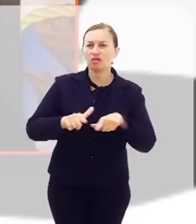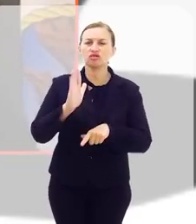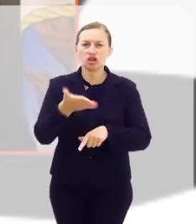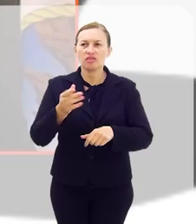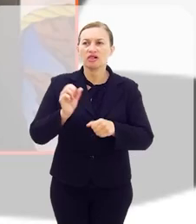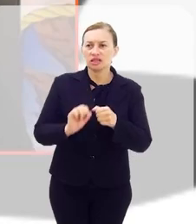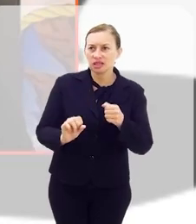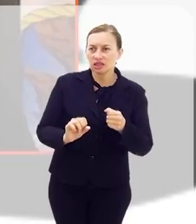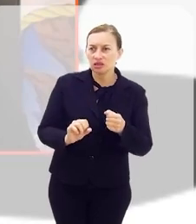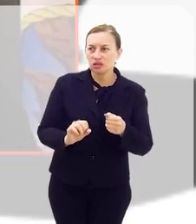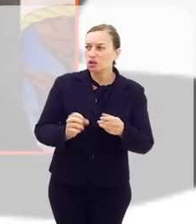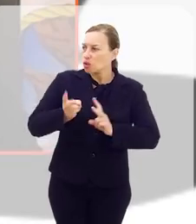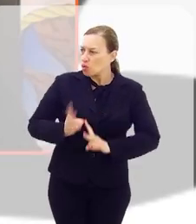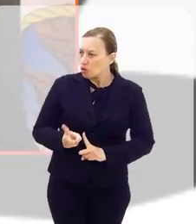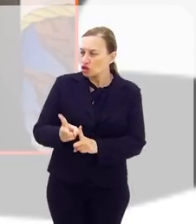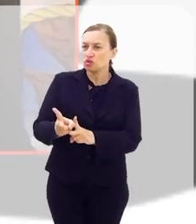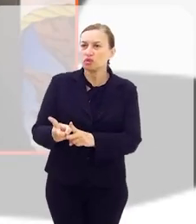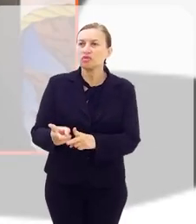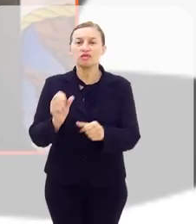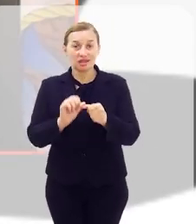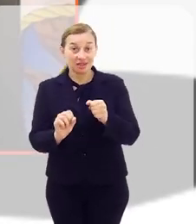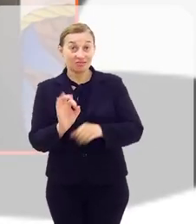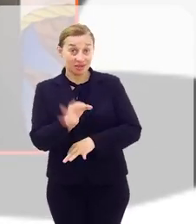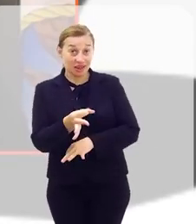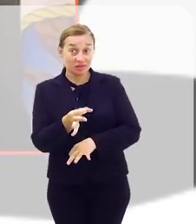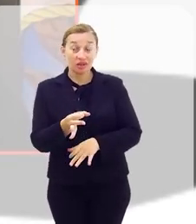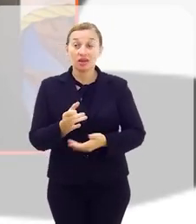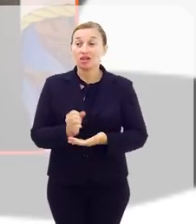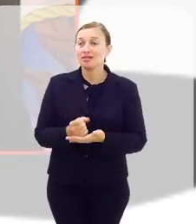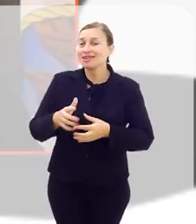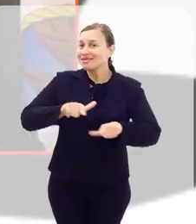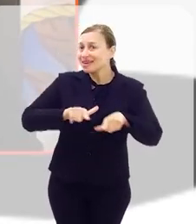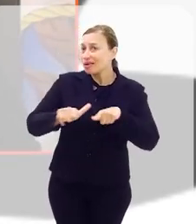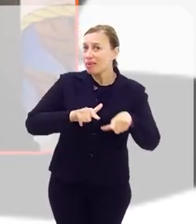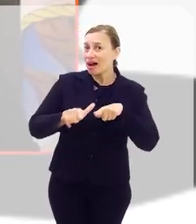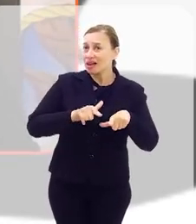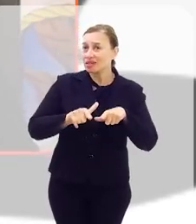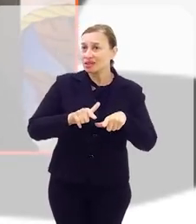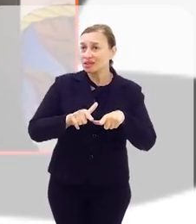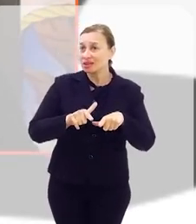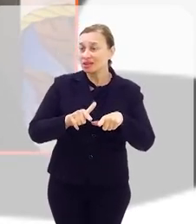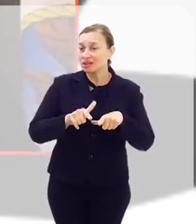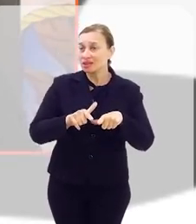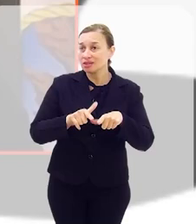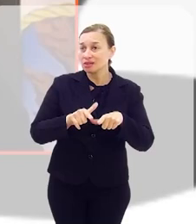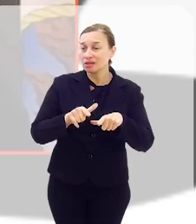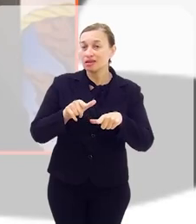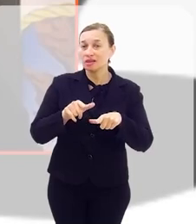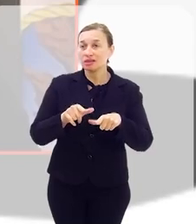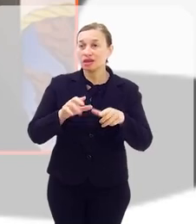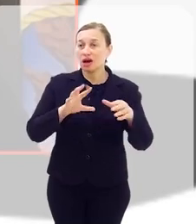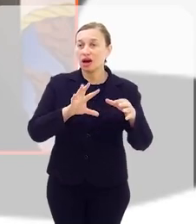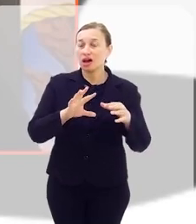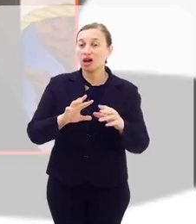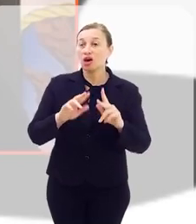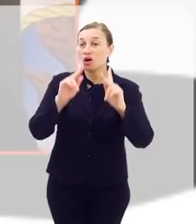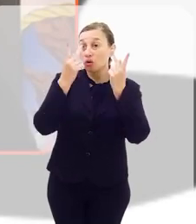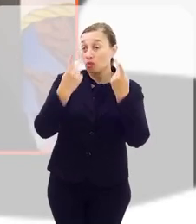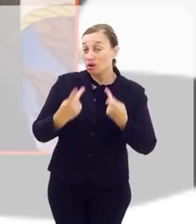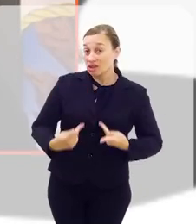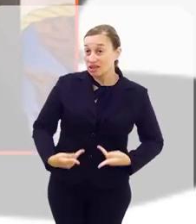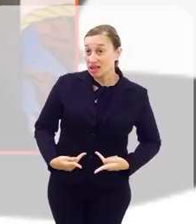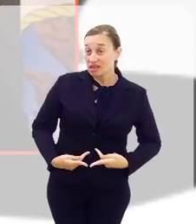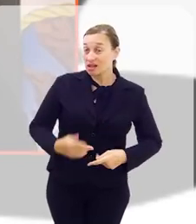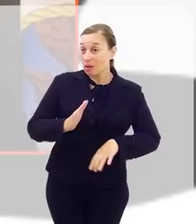havíamos fazendo e continuamos fazendo, claro. E esse trabalho veio através da bandeira da humanização. Quem